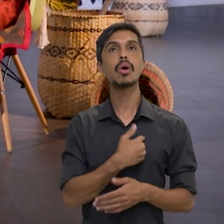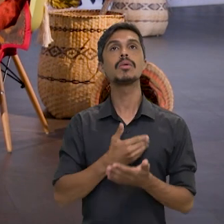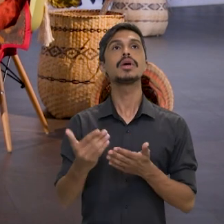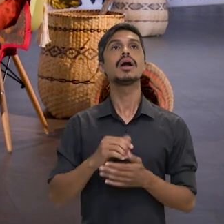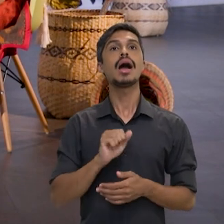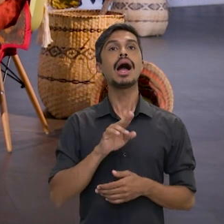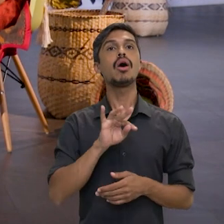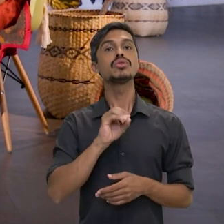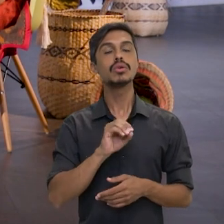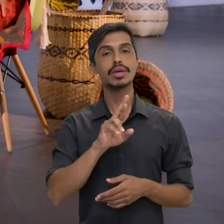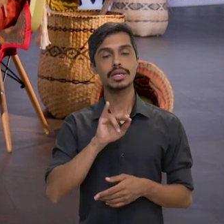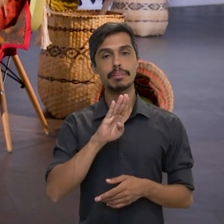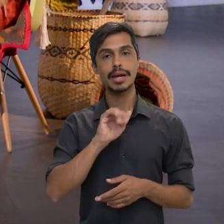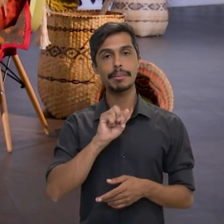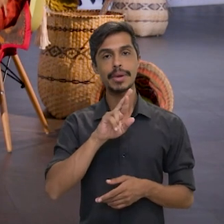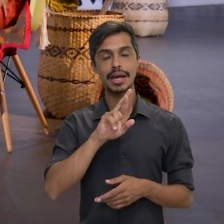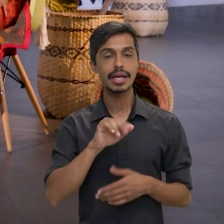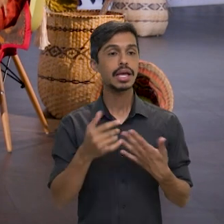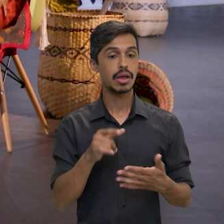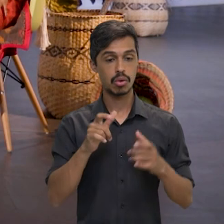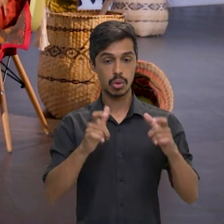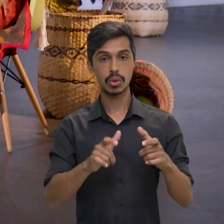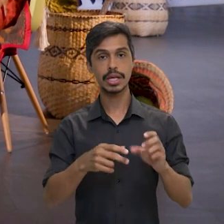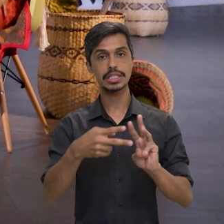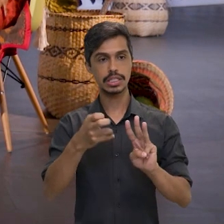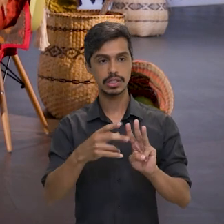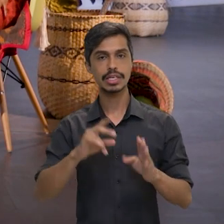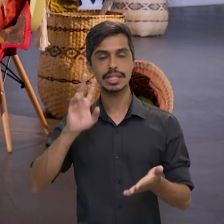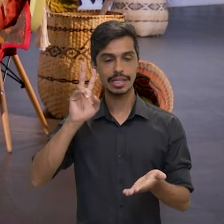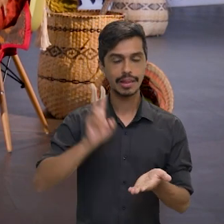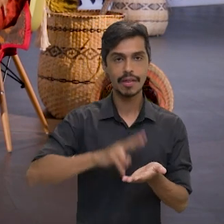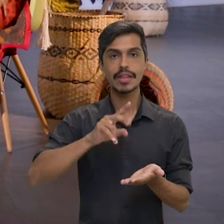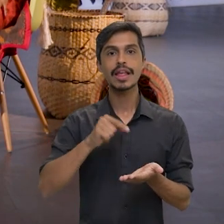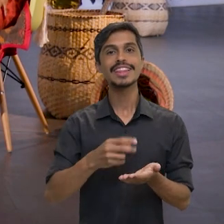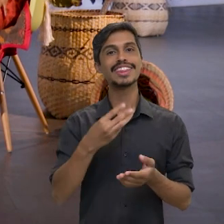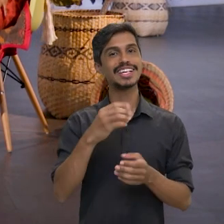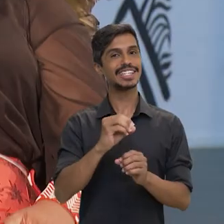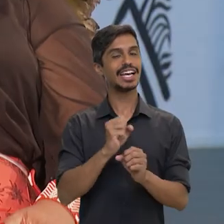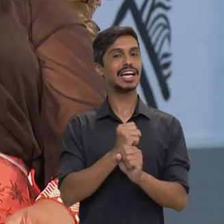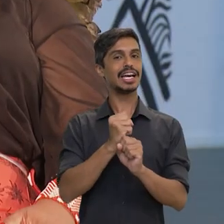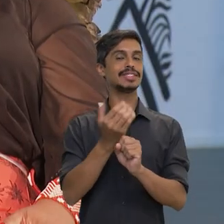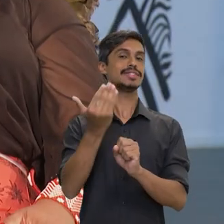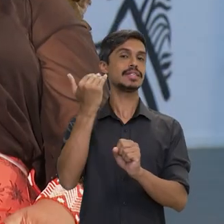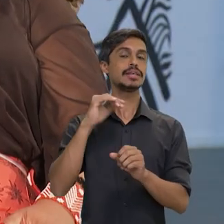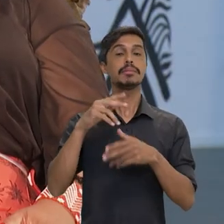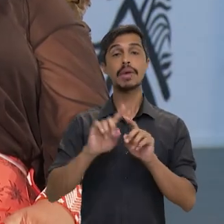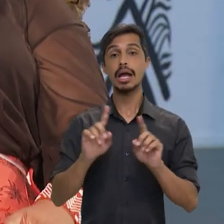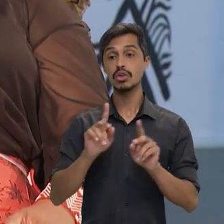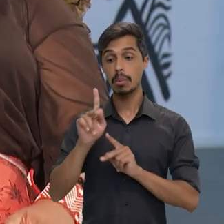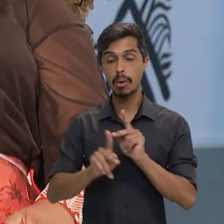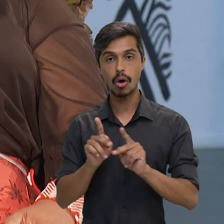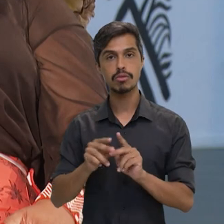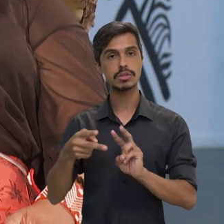nós começamos com o Alto Rio Guamá, né? Uma terra indígena que foi demarcada há 30 anos e os povos